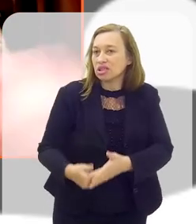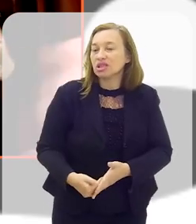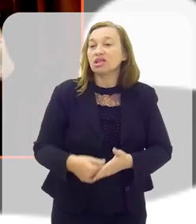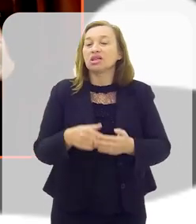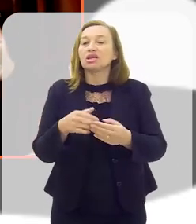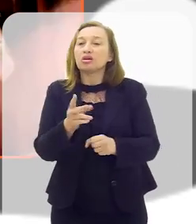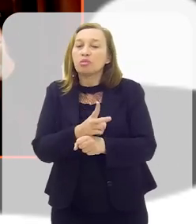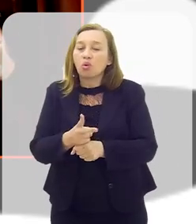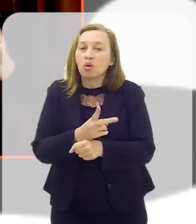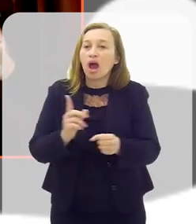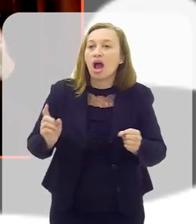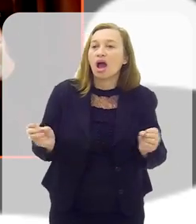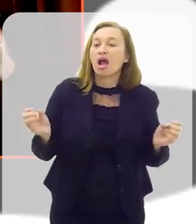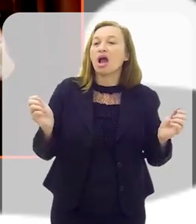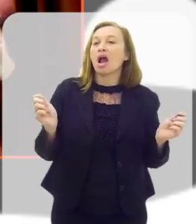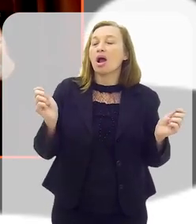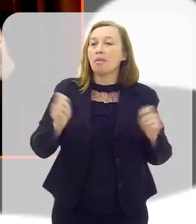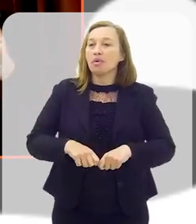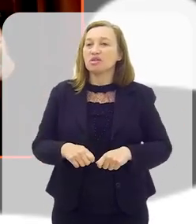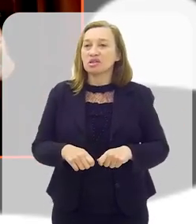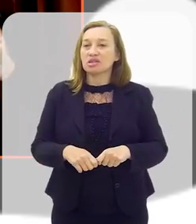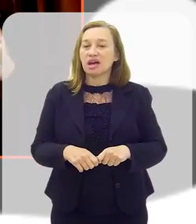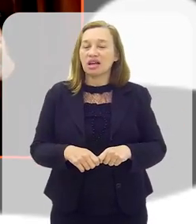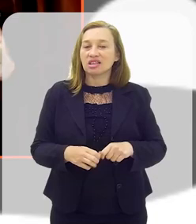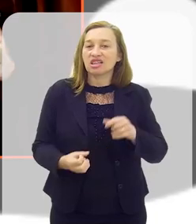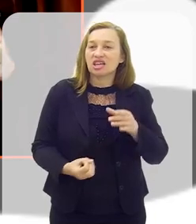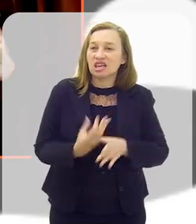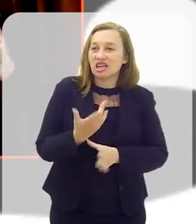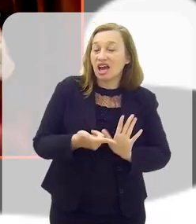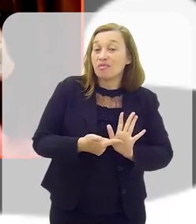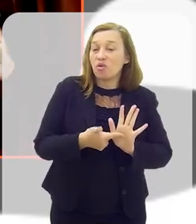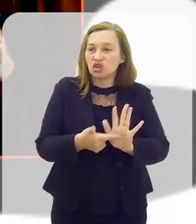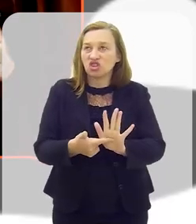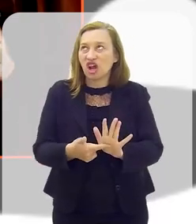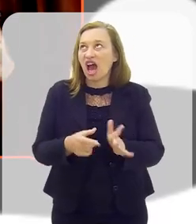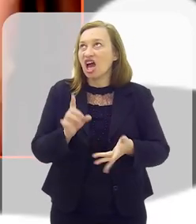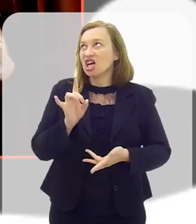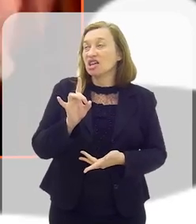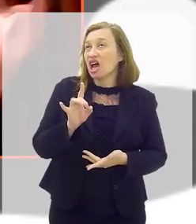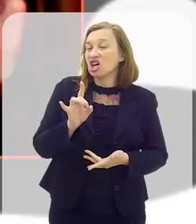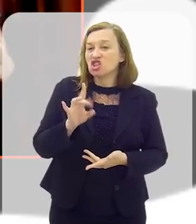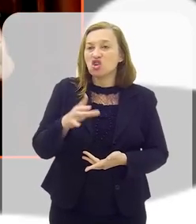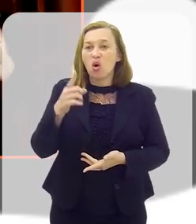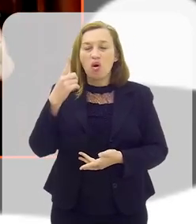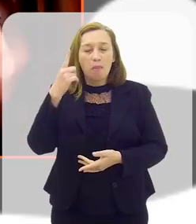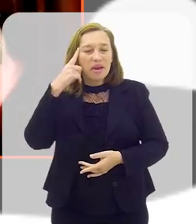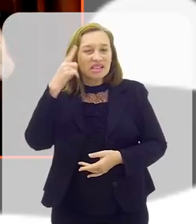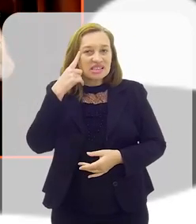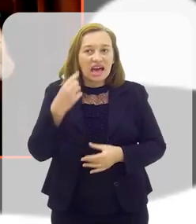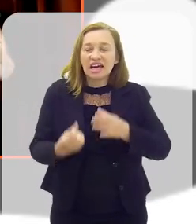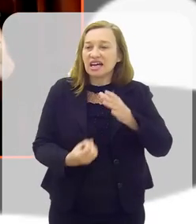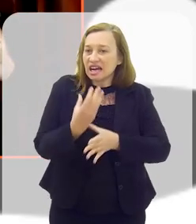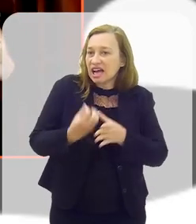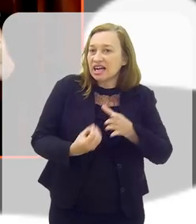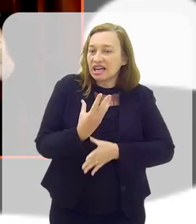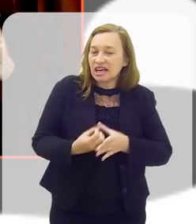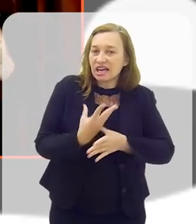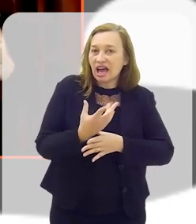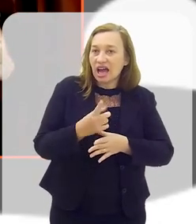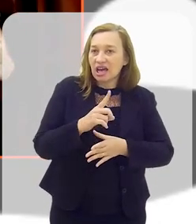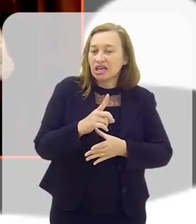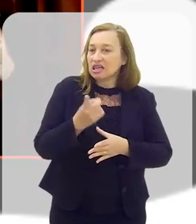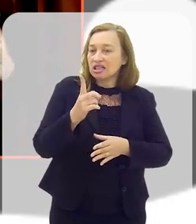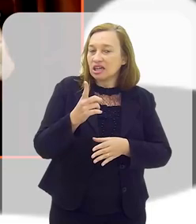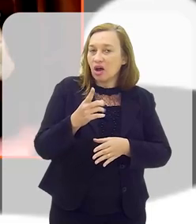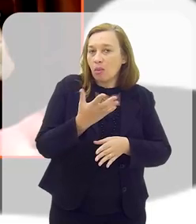e buscar, sobretudo, a possibilidade de viabilizar as criações. Não adianta você ter uma cabeça a mil e não conseguir colocar as coisas em